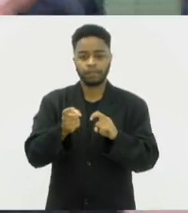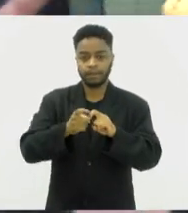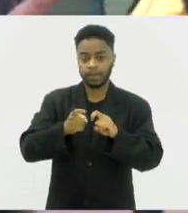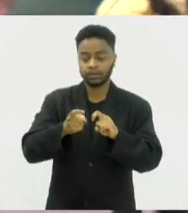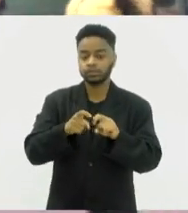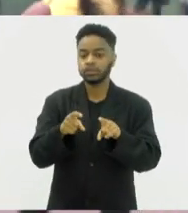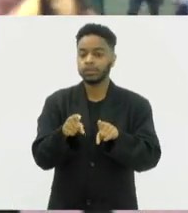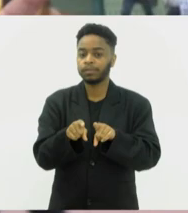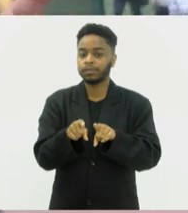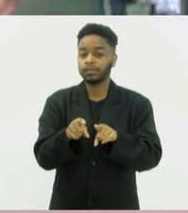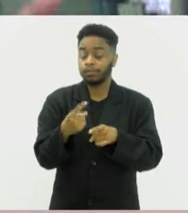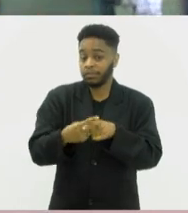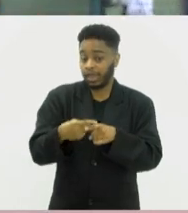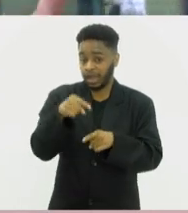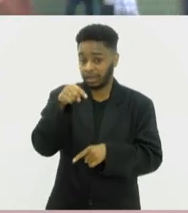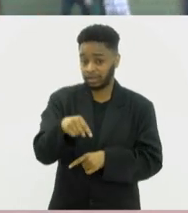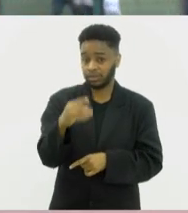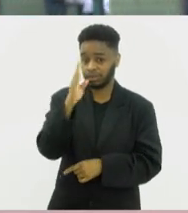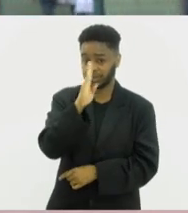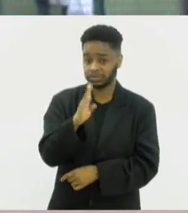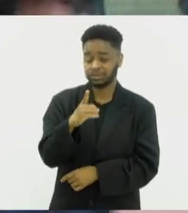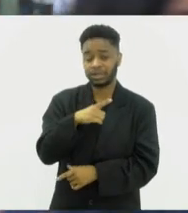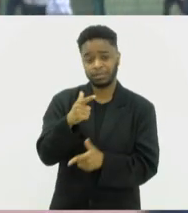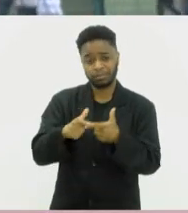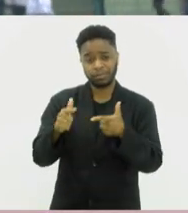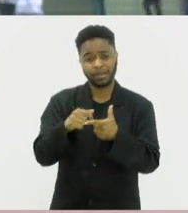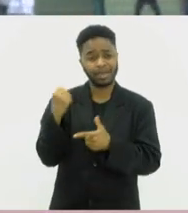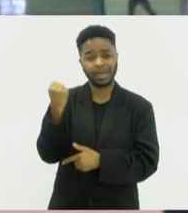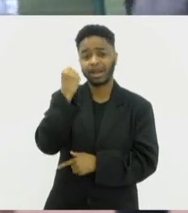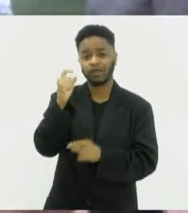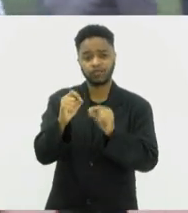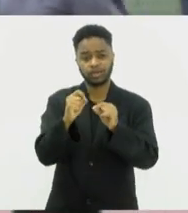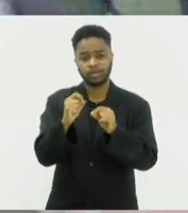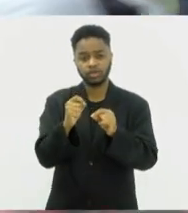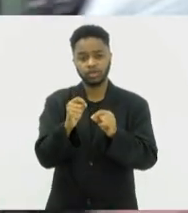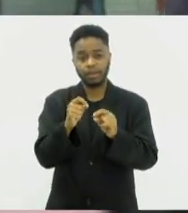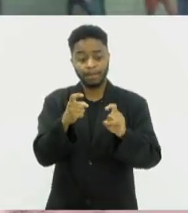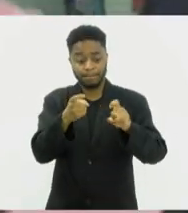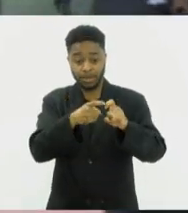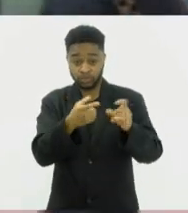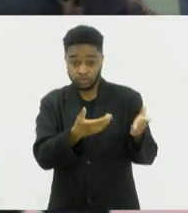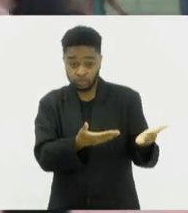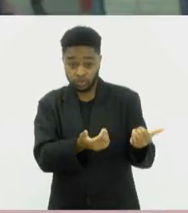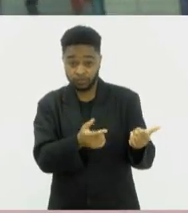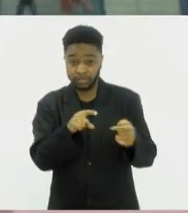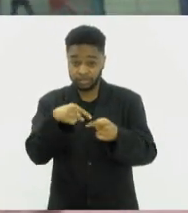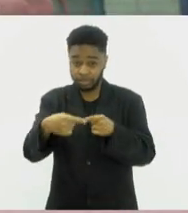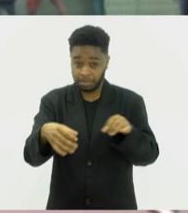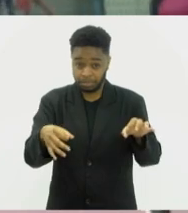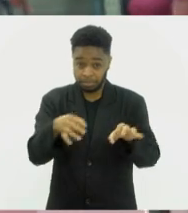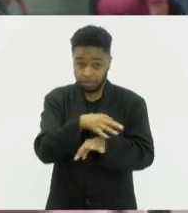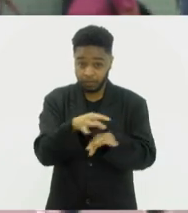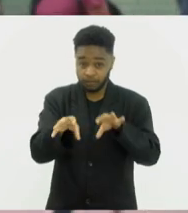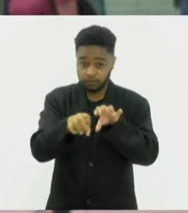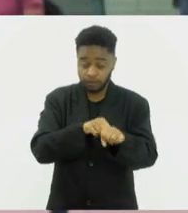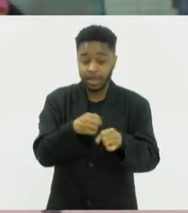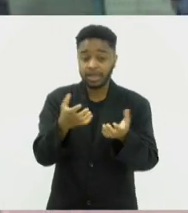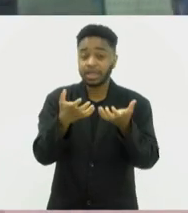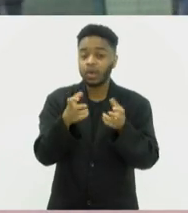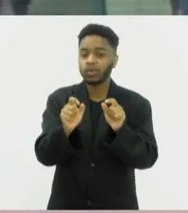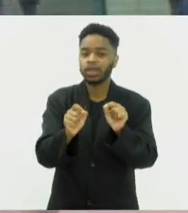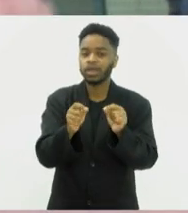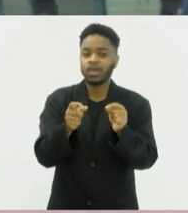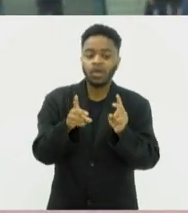o Brasil tem um grave problema, que é histórico, que o jovem médico, quando ele se forma, ele quer continuar preso nos grandes